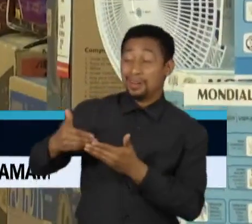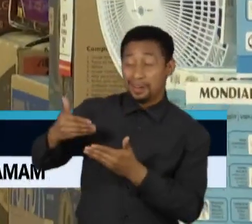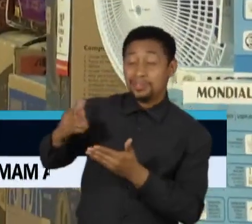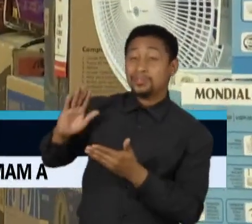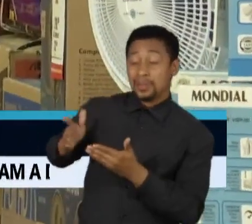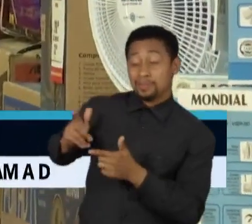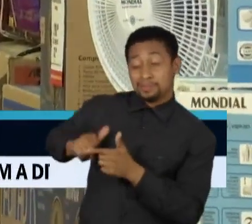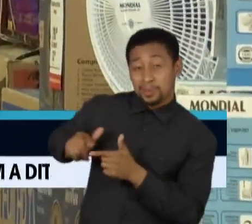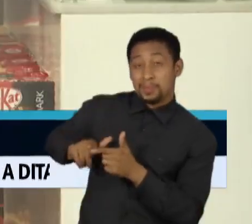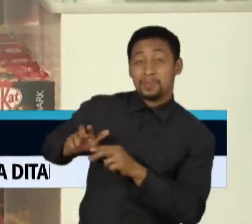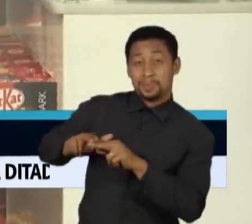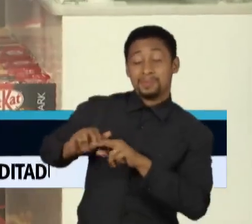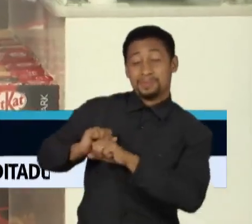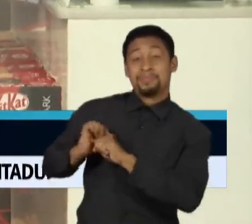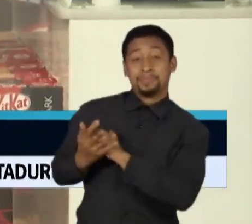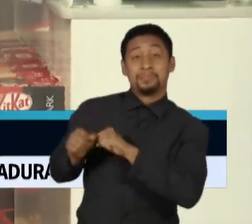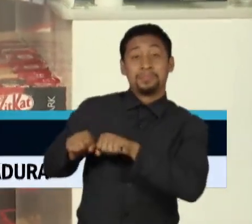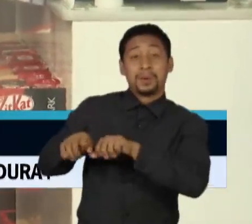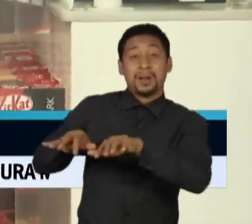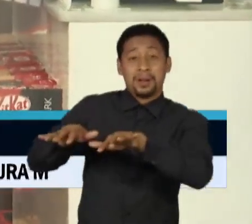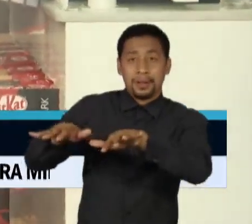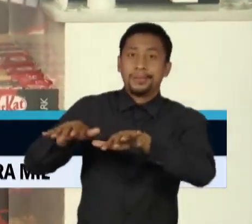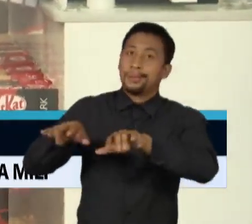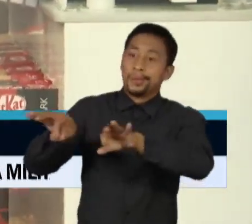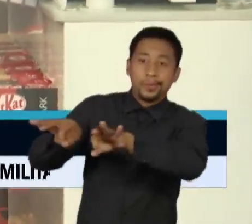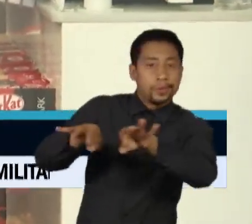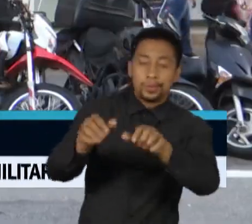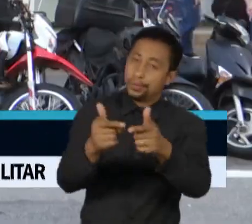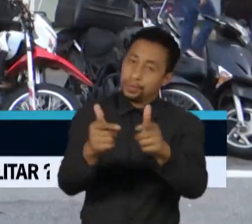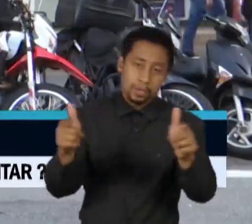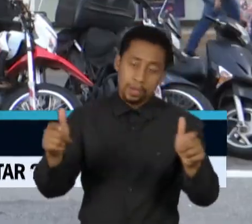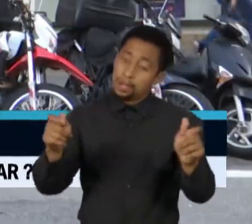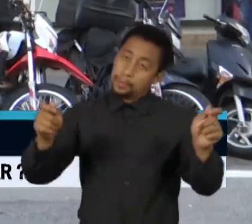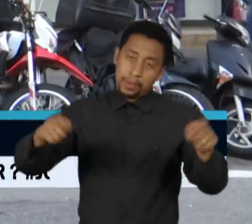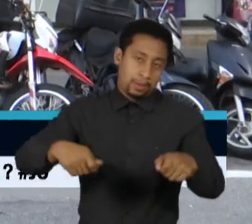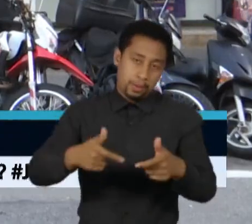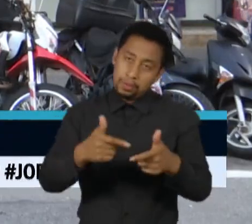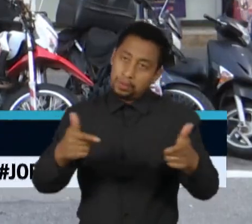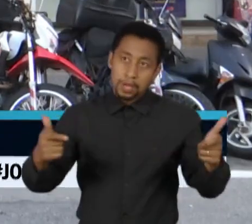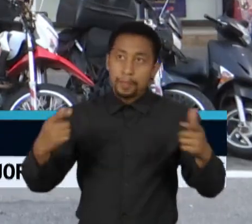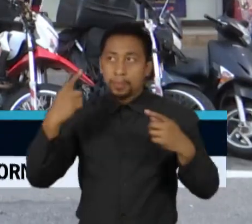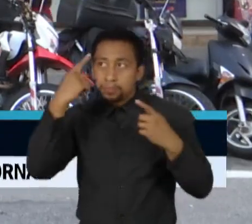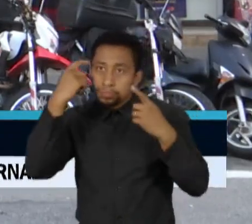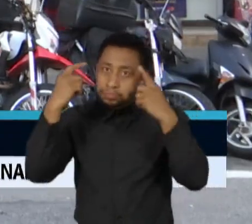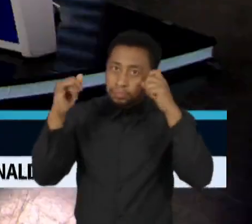as consequências da pandemia e da nossa própria desorganização, da nossa própria incompetência em criar condições de crescimento. Obrigado. Obrigado.